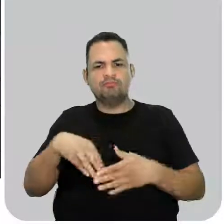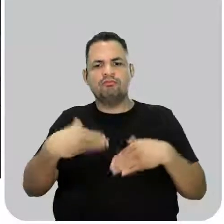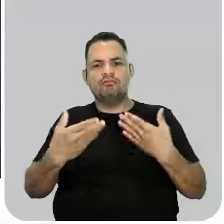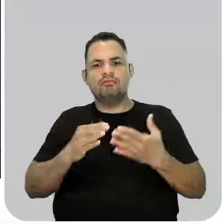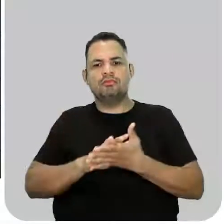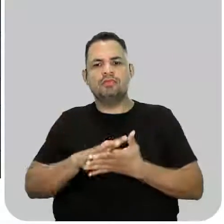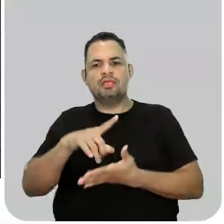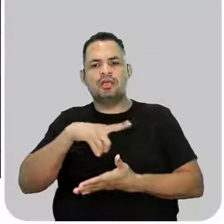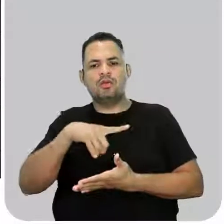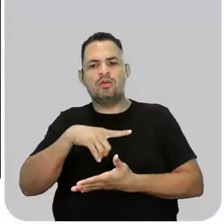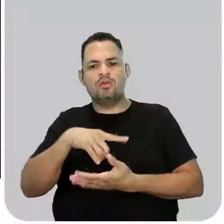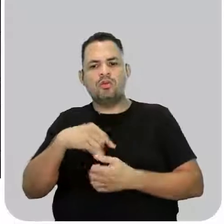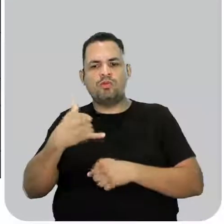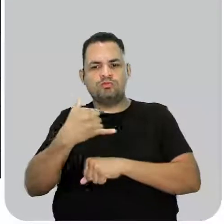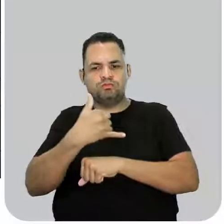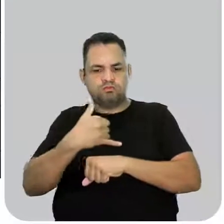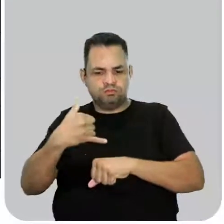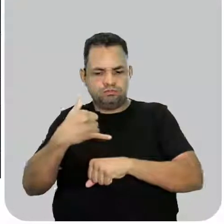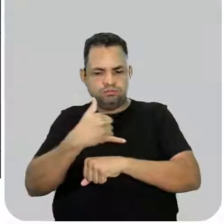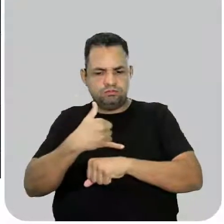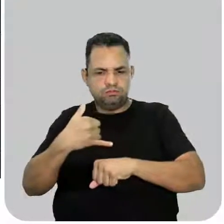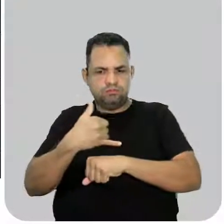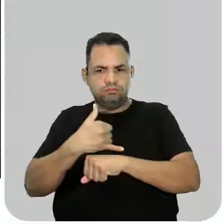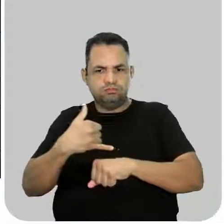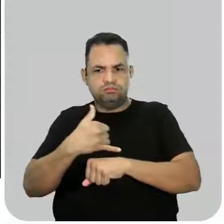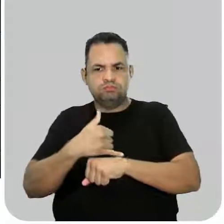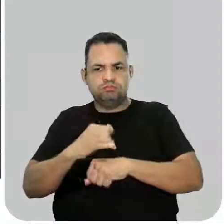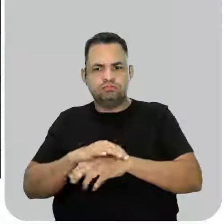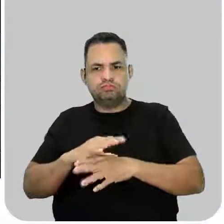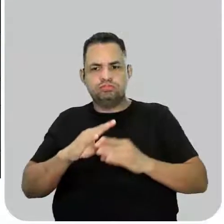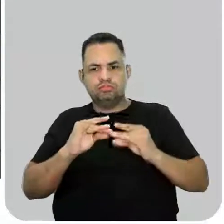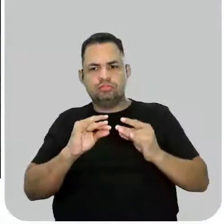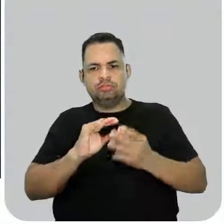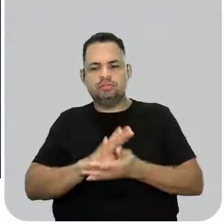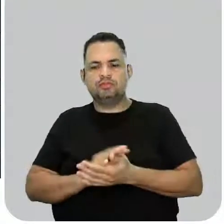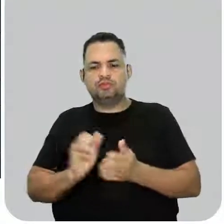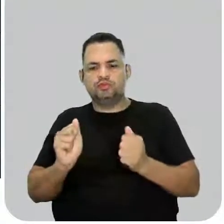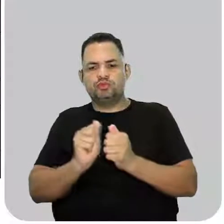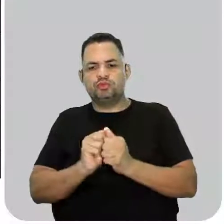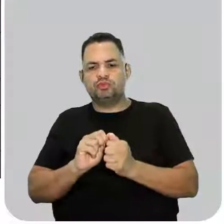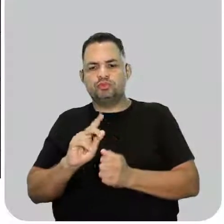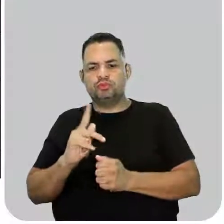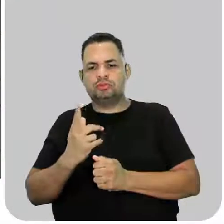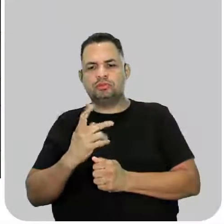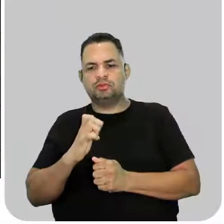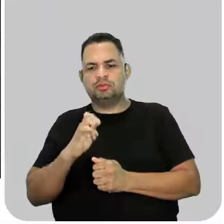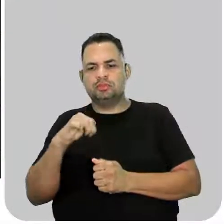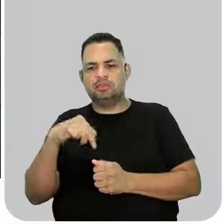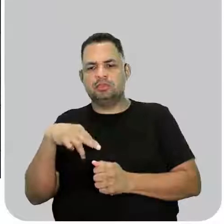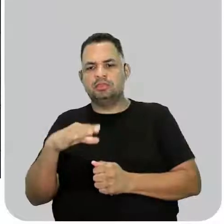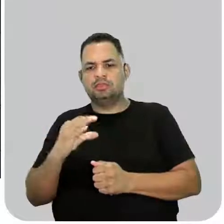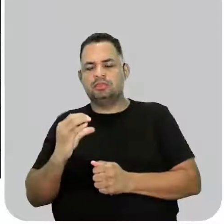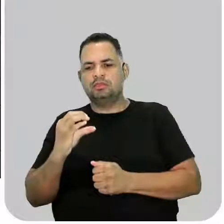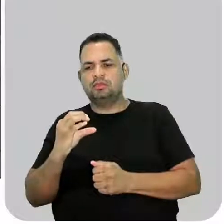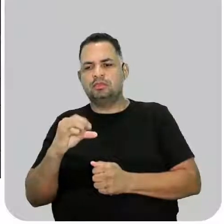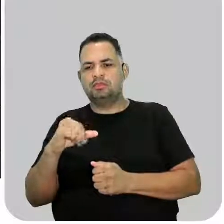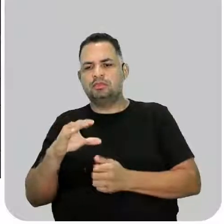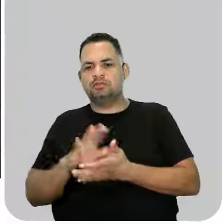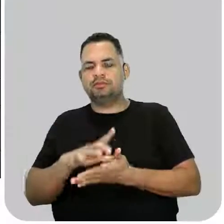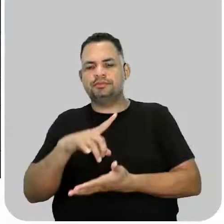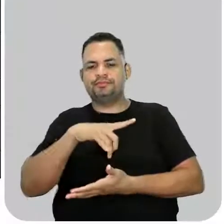obtém o óleo bruto com o hexano. Ele, digamos, ele vai reagir com o hexano e a gente tem a